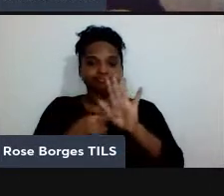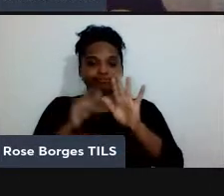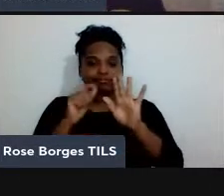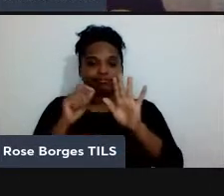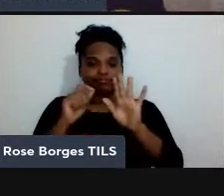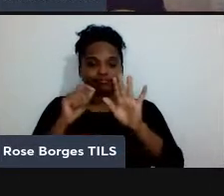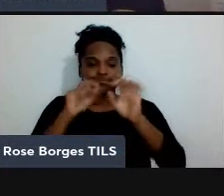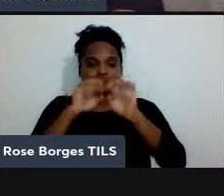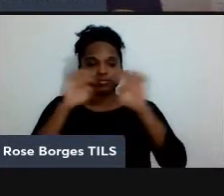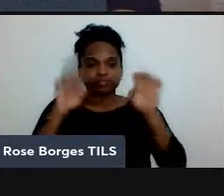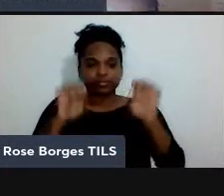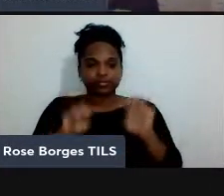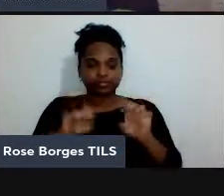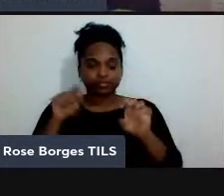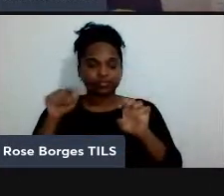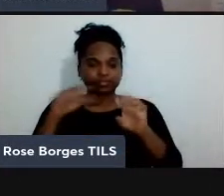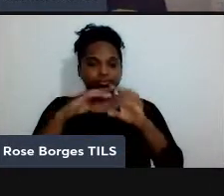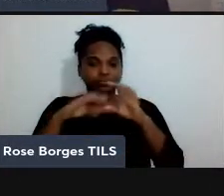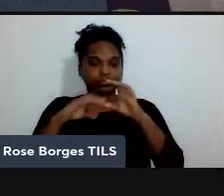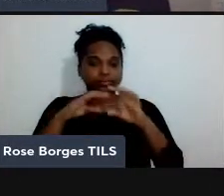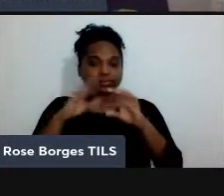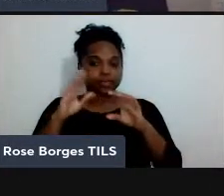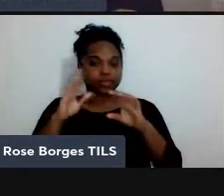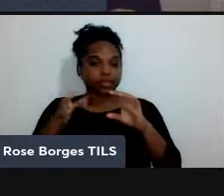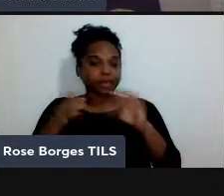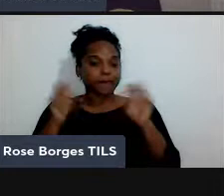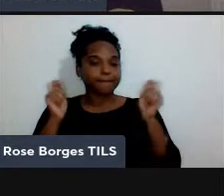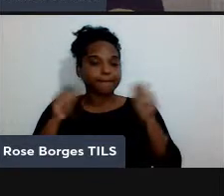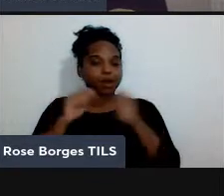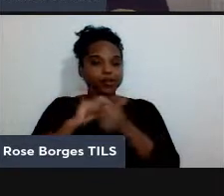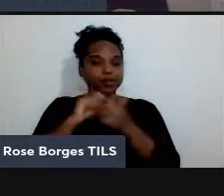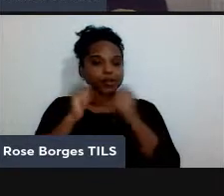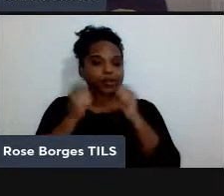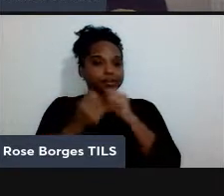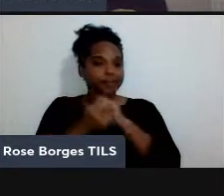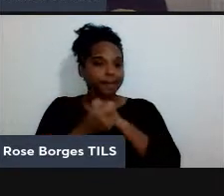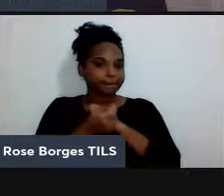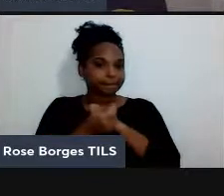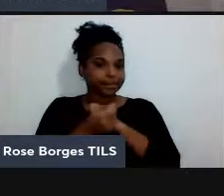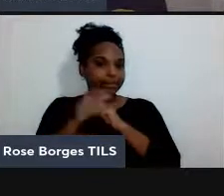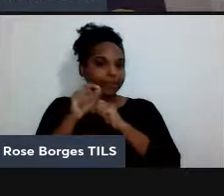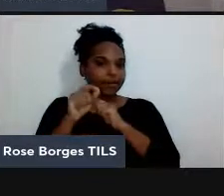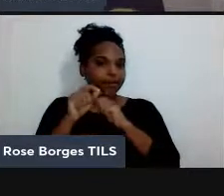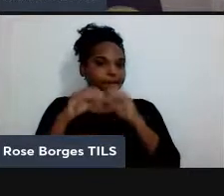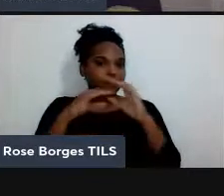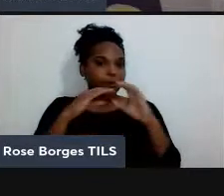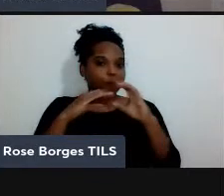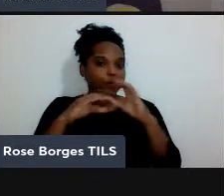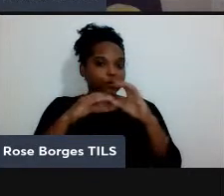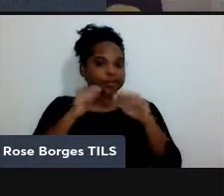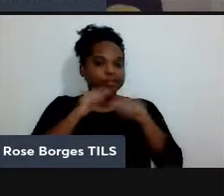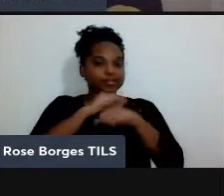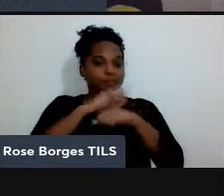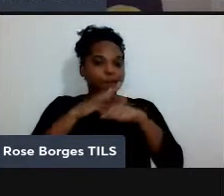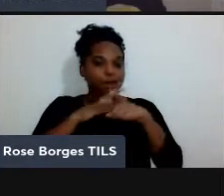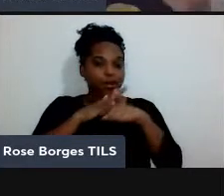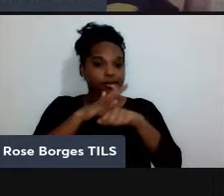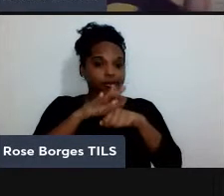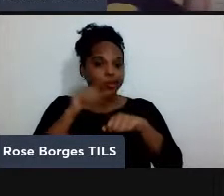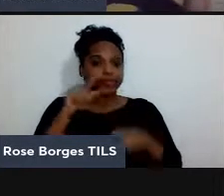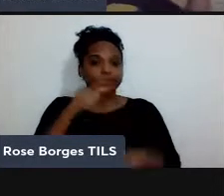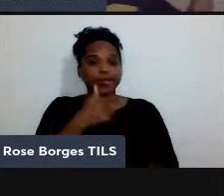comunicação clássica ela também pode ser apropriada e usada para se fazer comunicação quântica em 2016